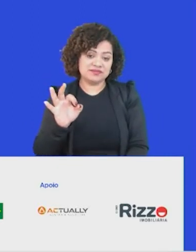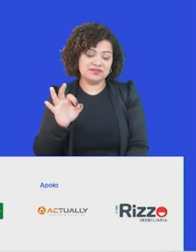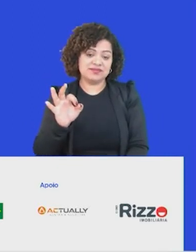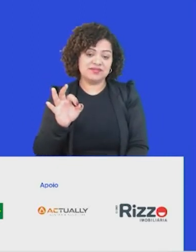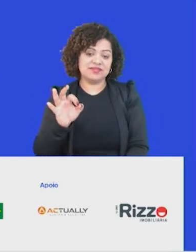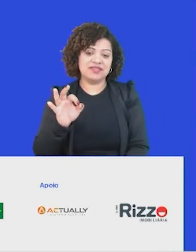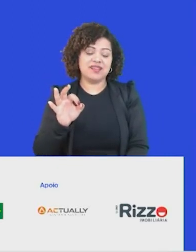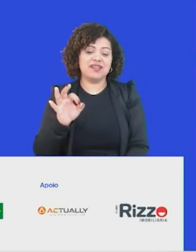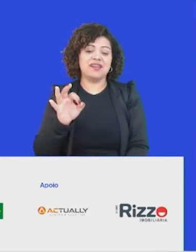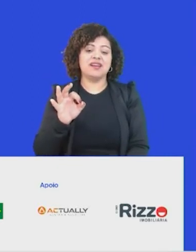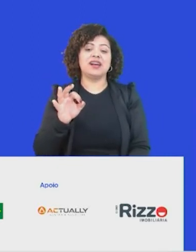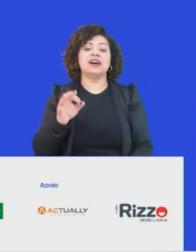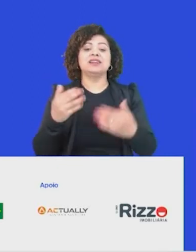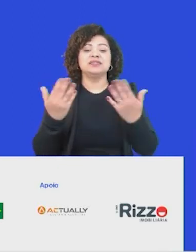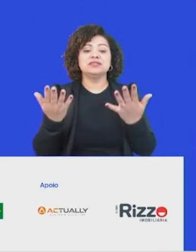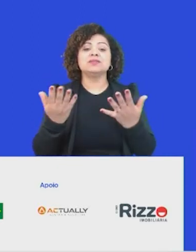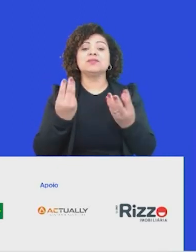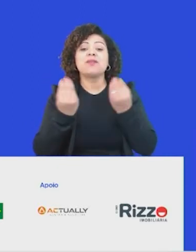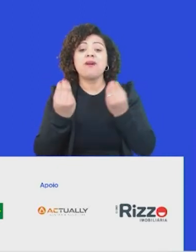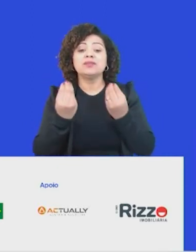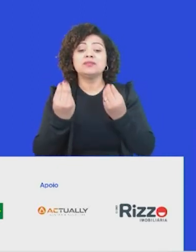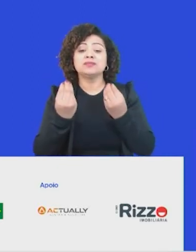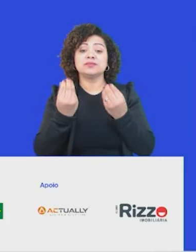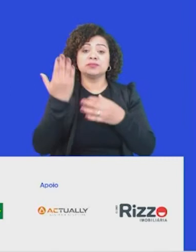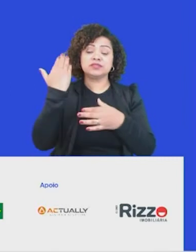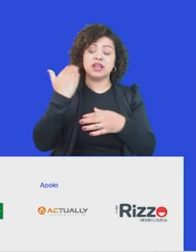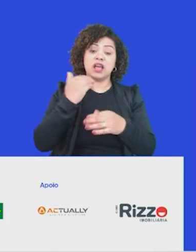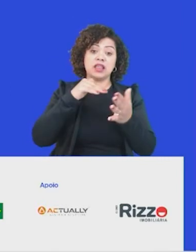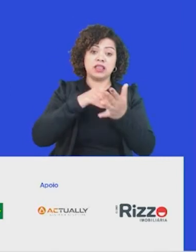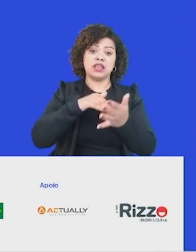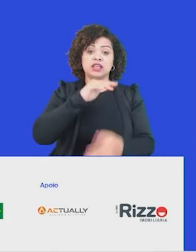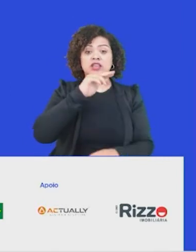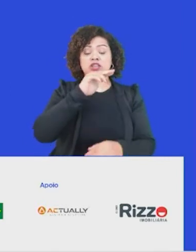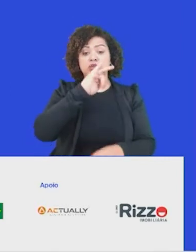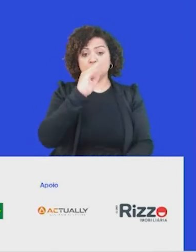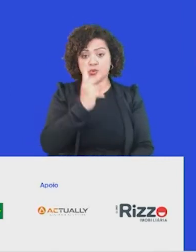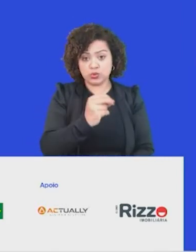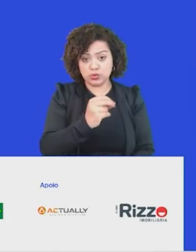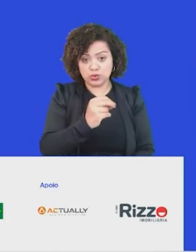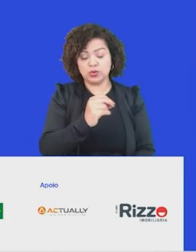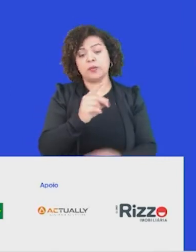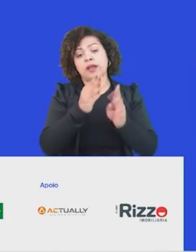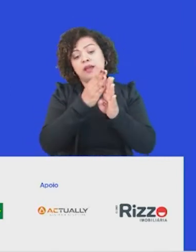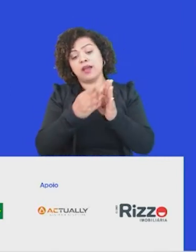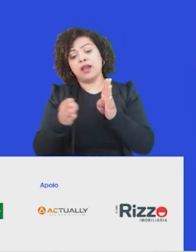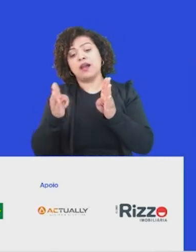cumprido nosso orçamento de recursos, e a partir de agosto até final do ano, a gente opera em vermelho, basicamente,